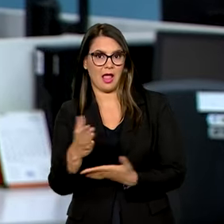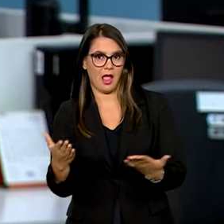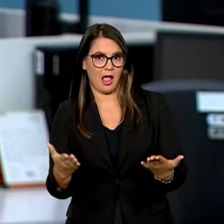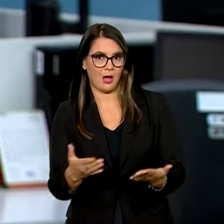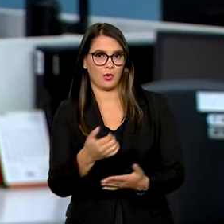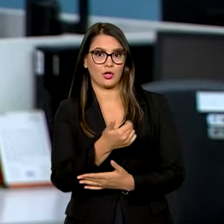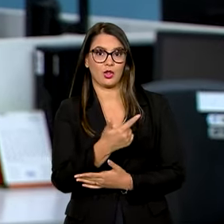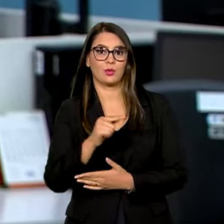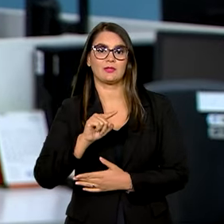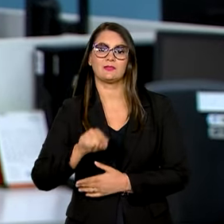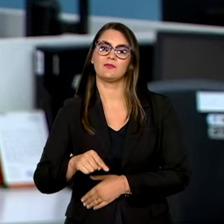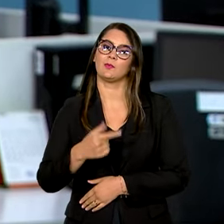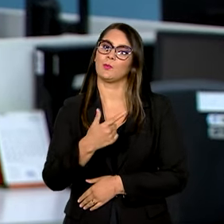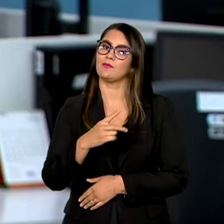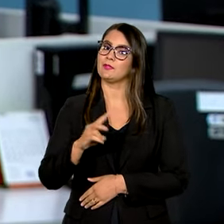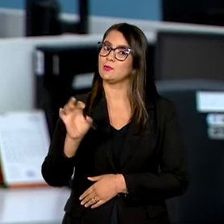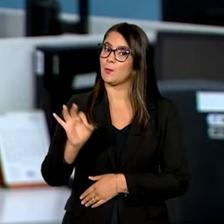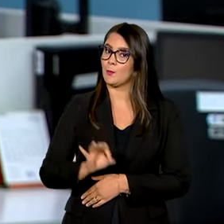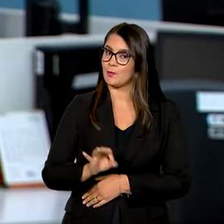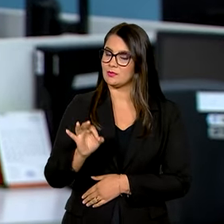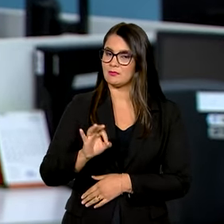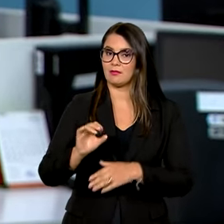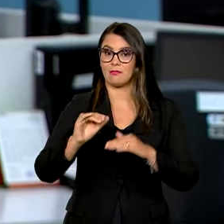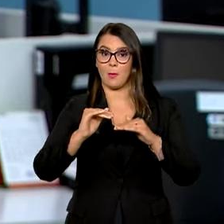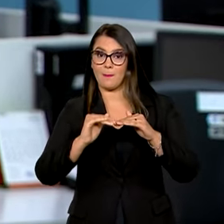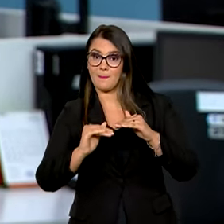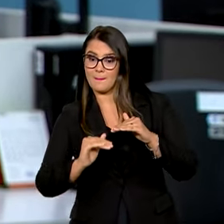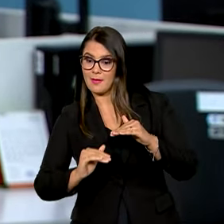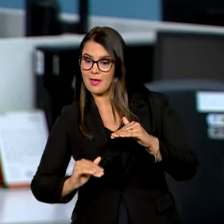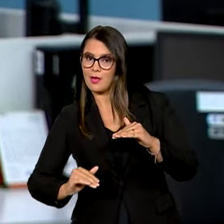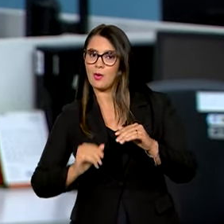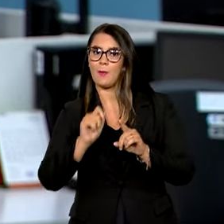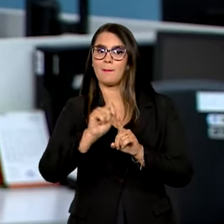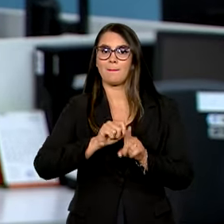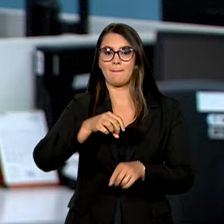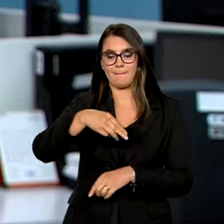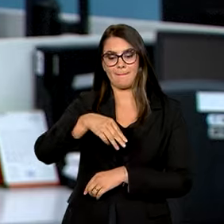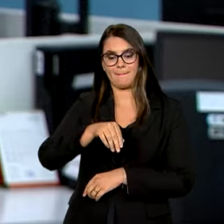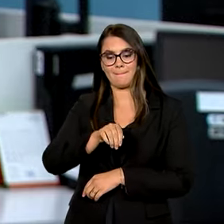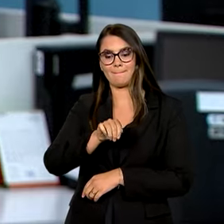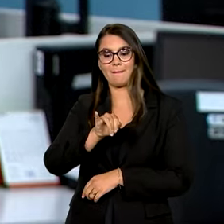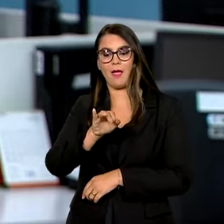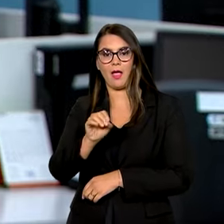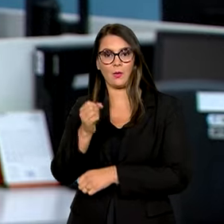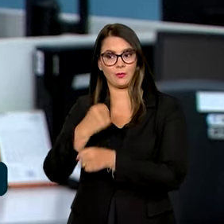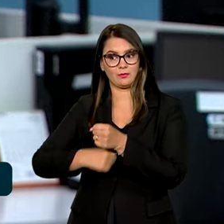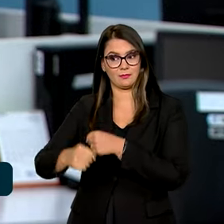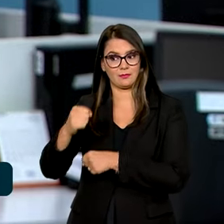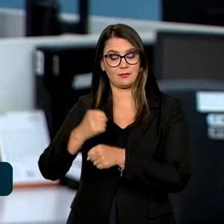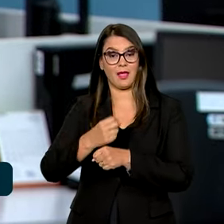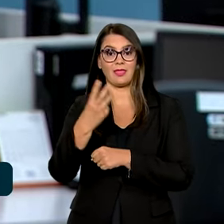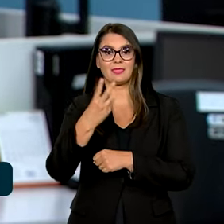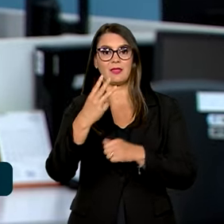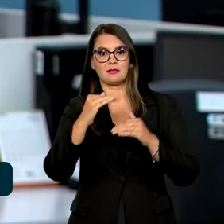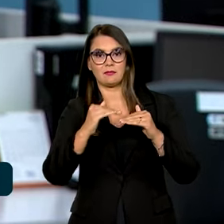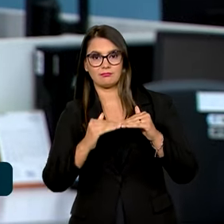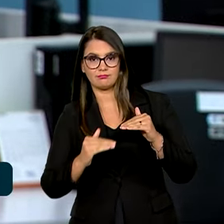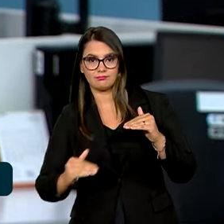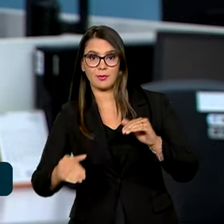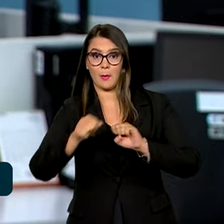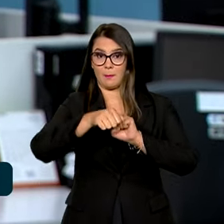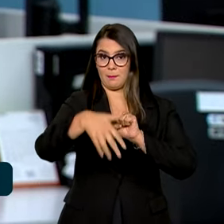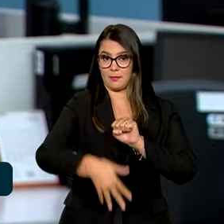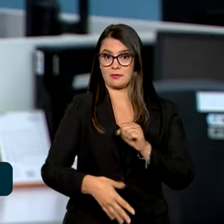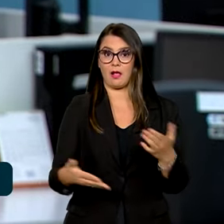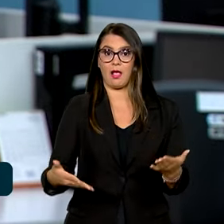,25% ao ano, o menor patamar desde maio do ano passado e é também a terceira queda seguida. O Banco Central